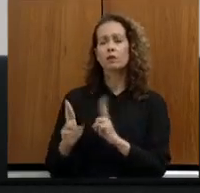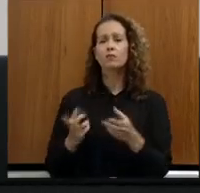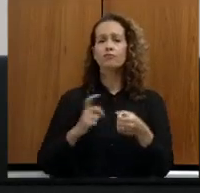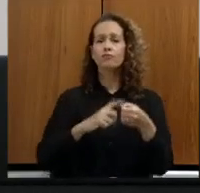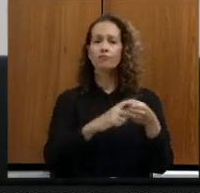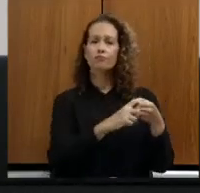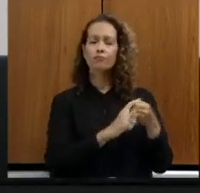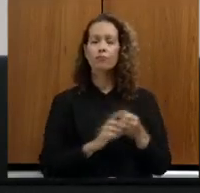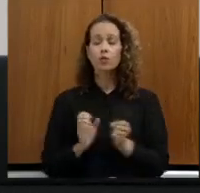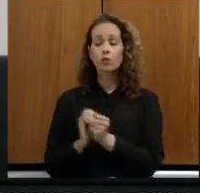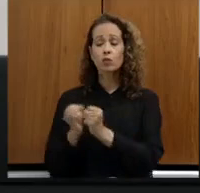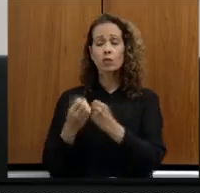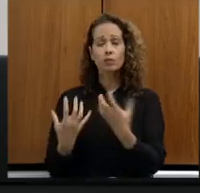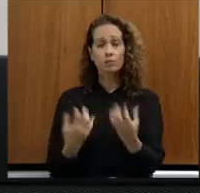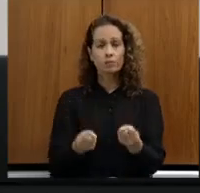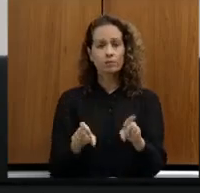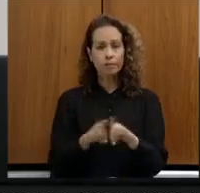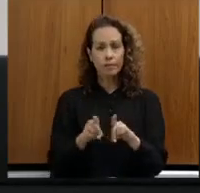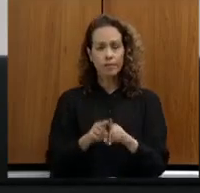municípios contemplados